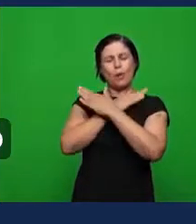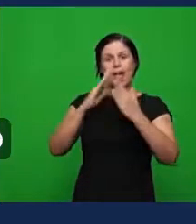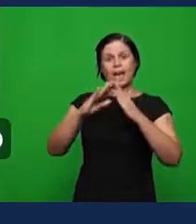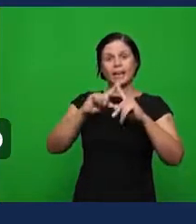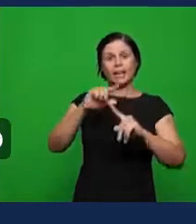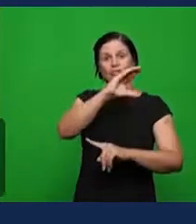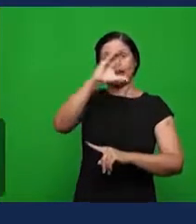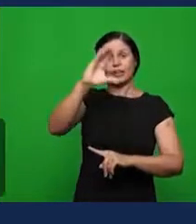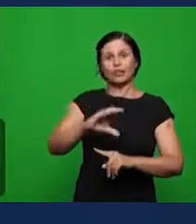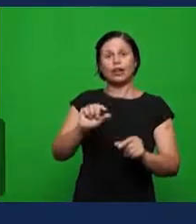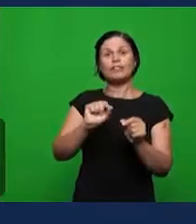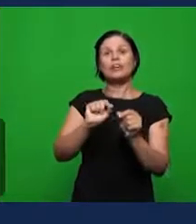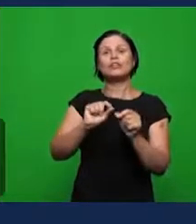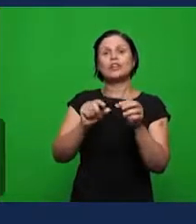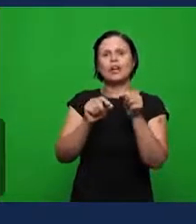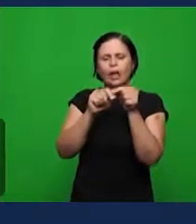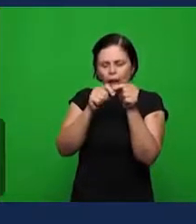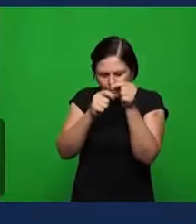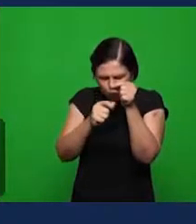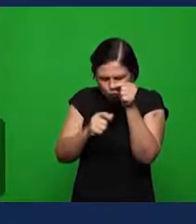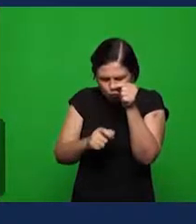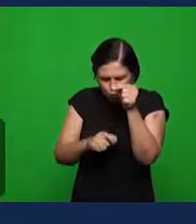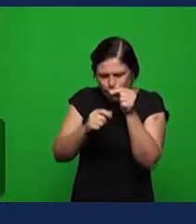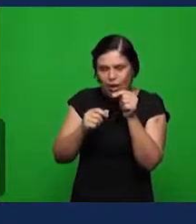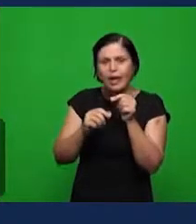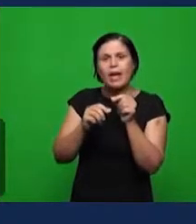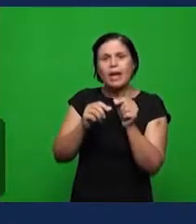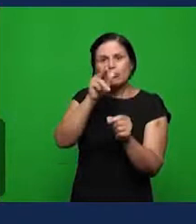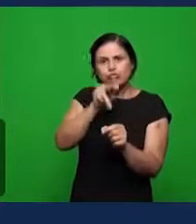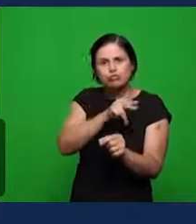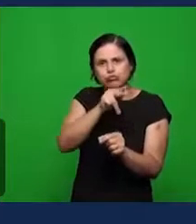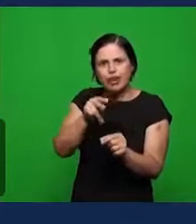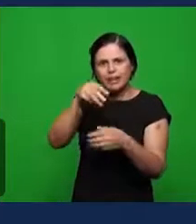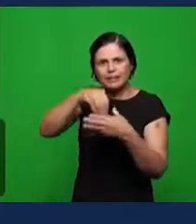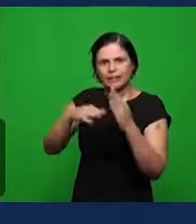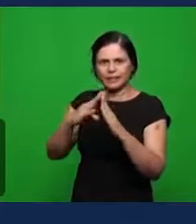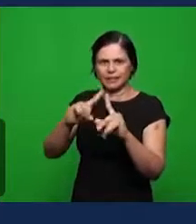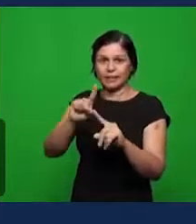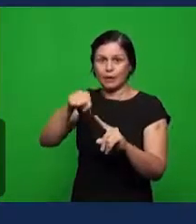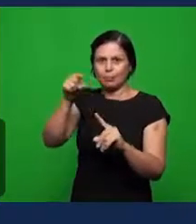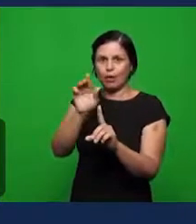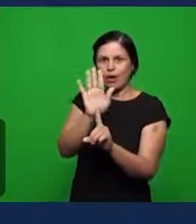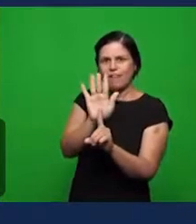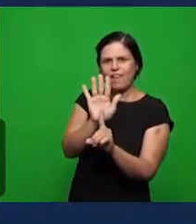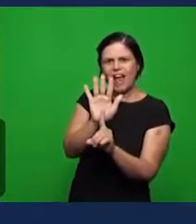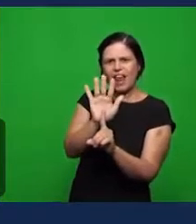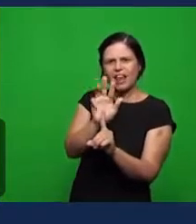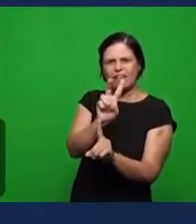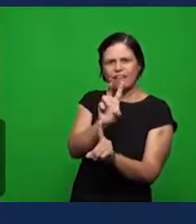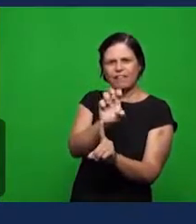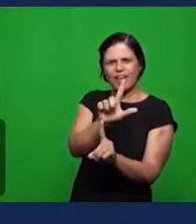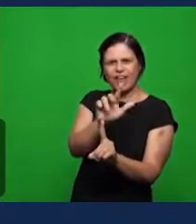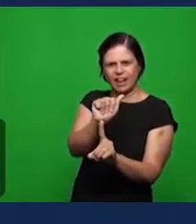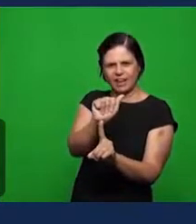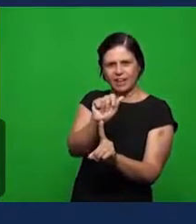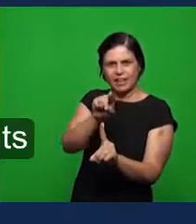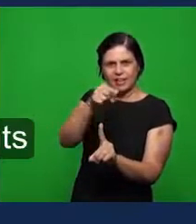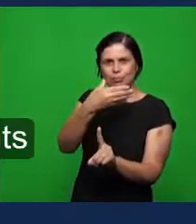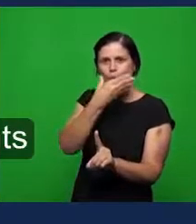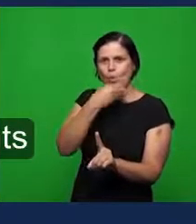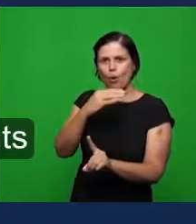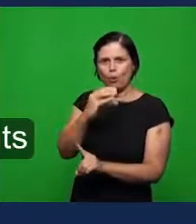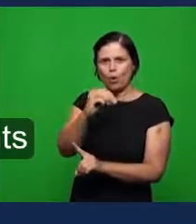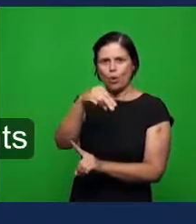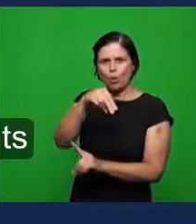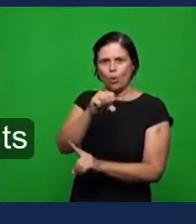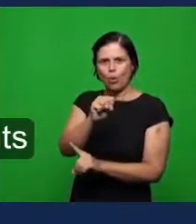começa o uso de velas na igreja Constantino celebra o